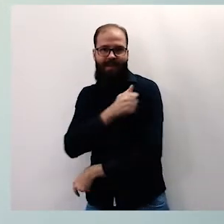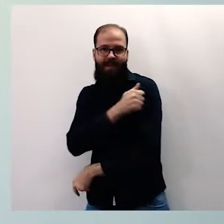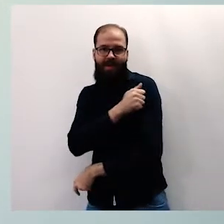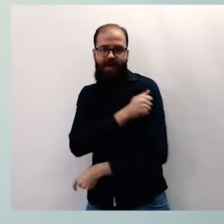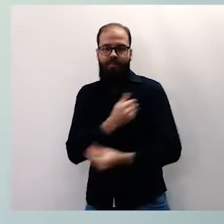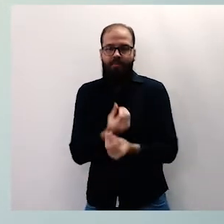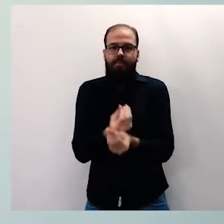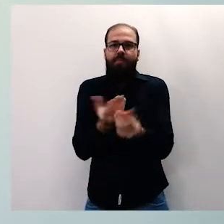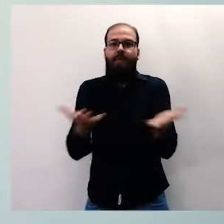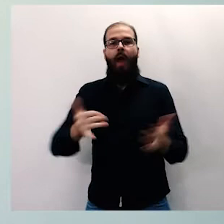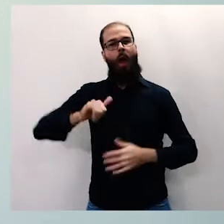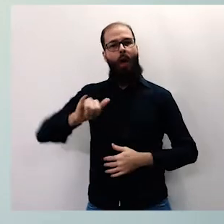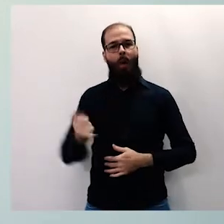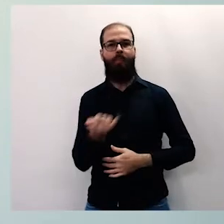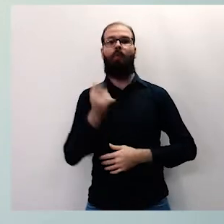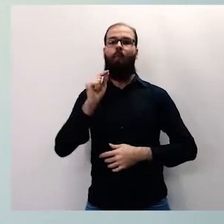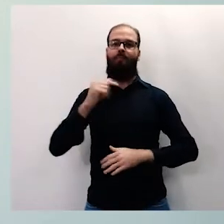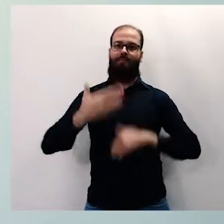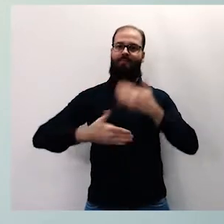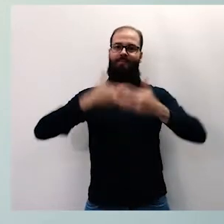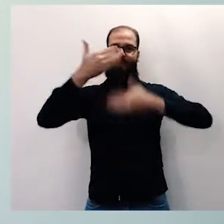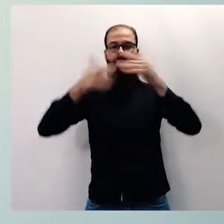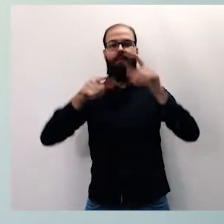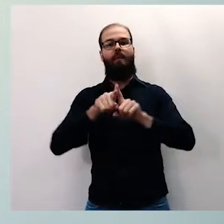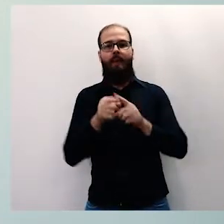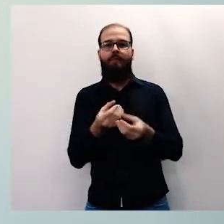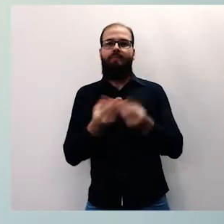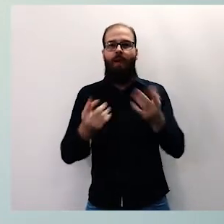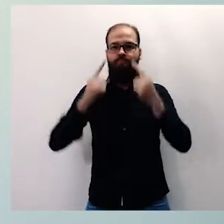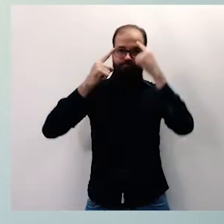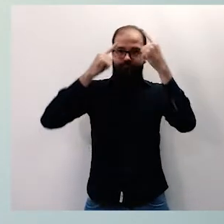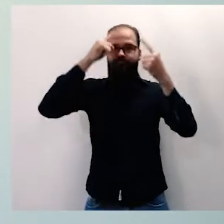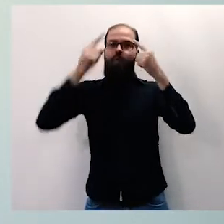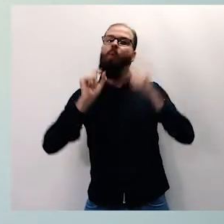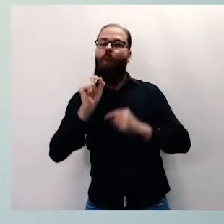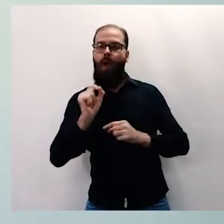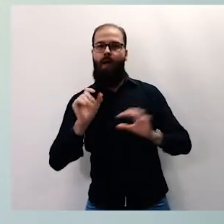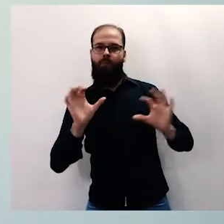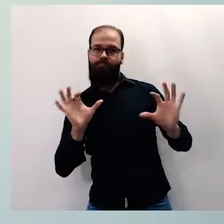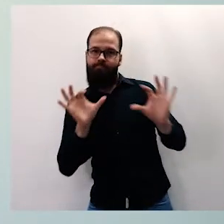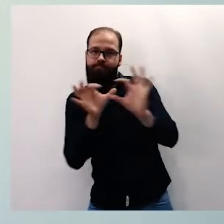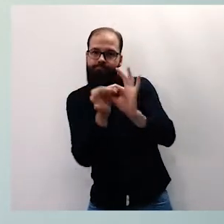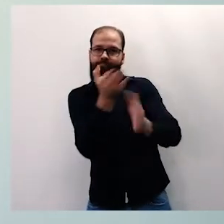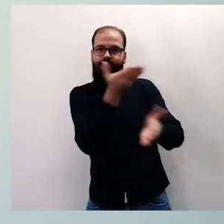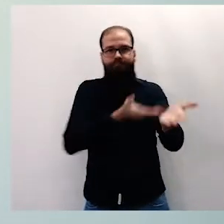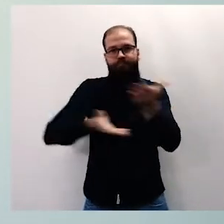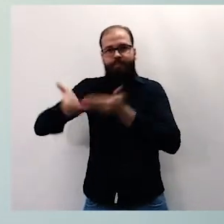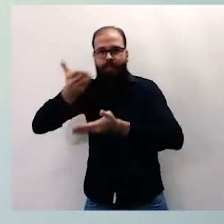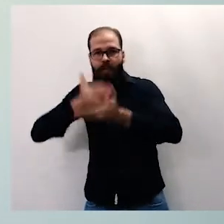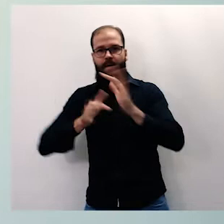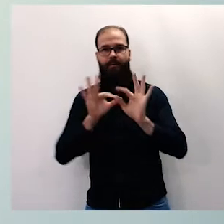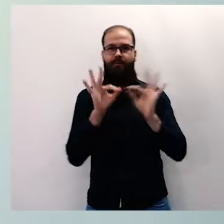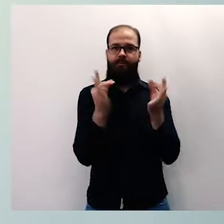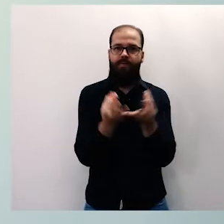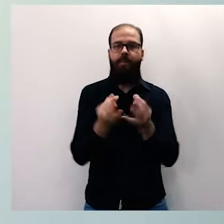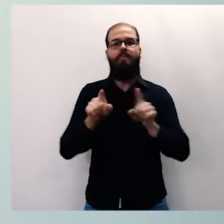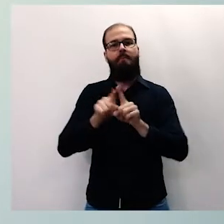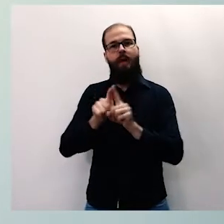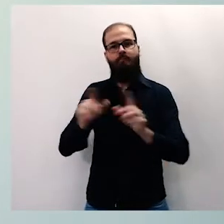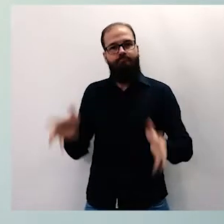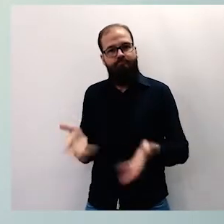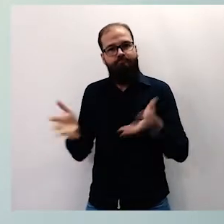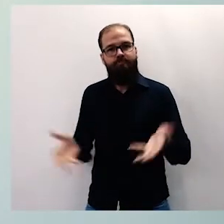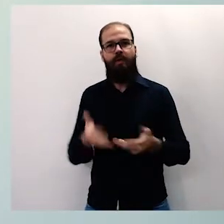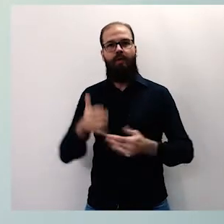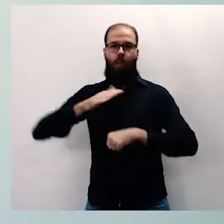oportunidades de desenvolvimento, além de criar possibilidades de interação com a família, estimular a autonomia, a